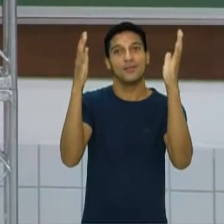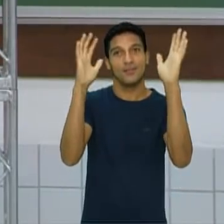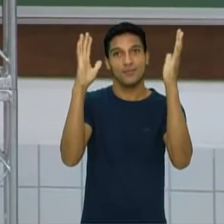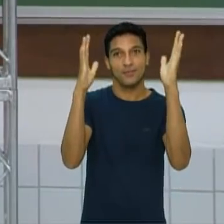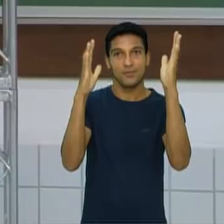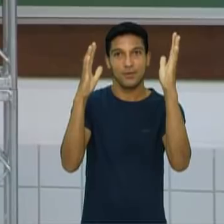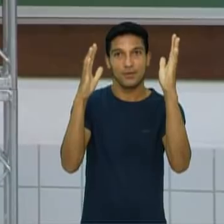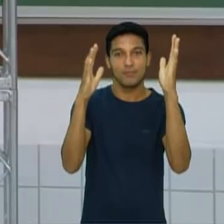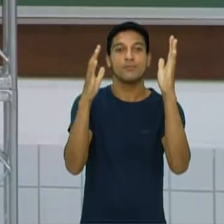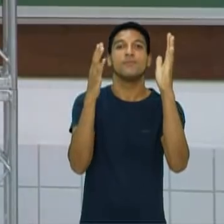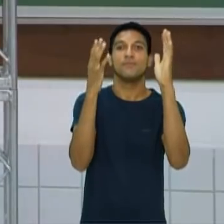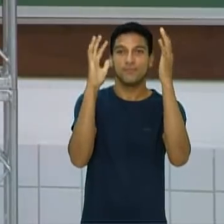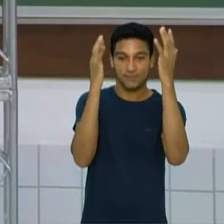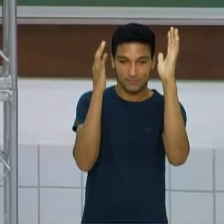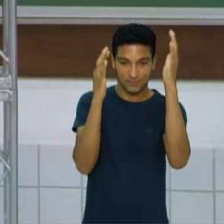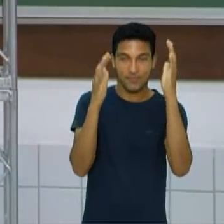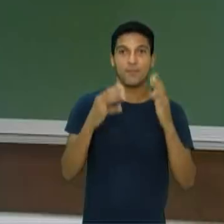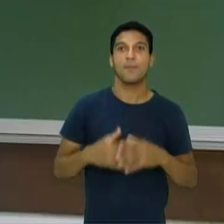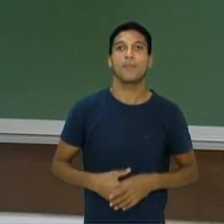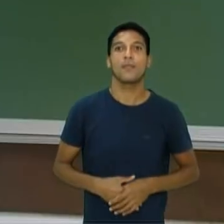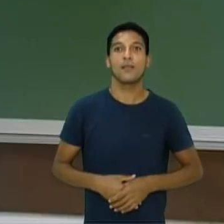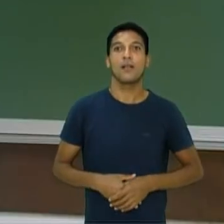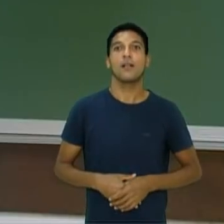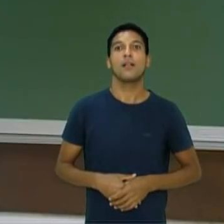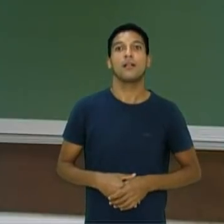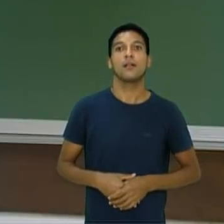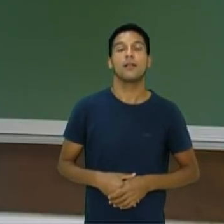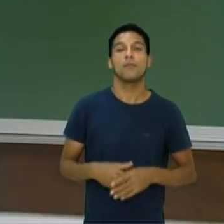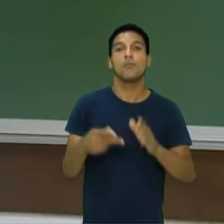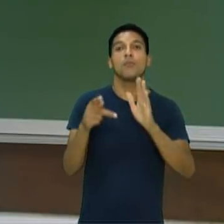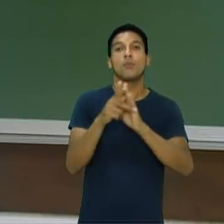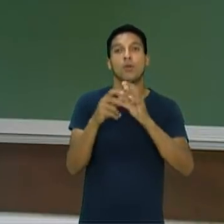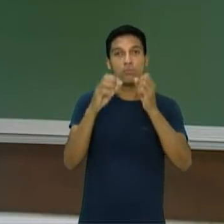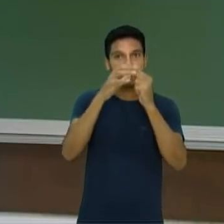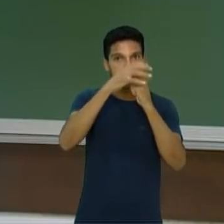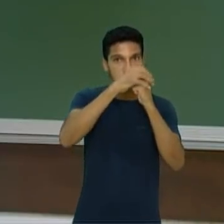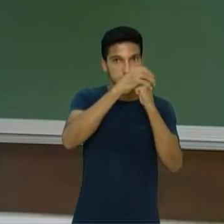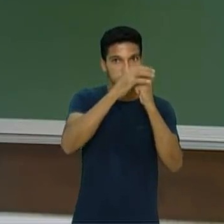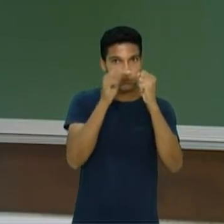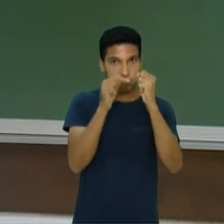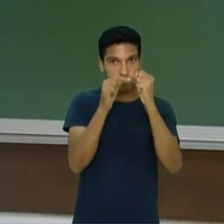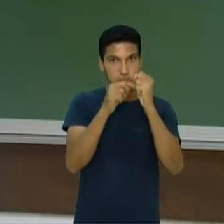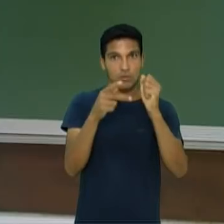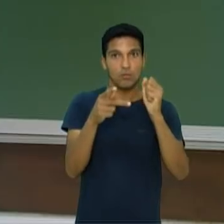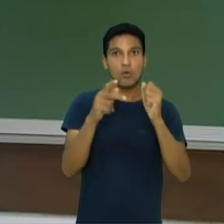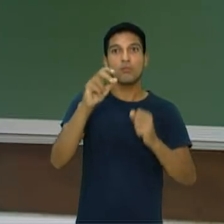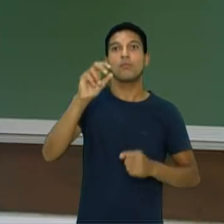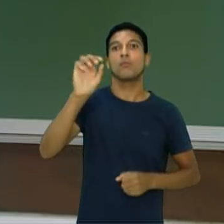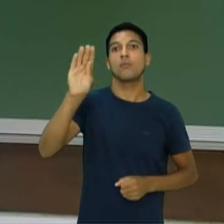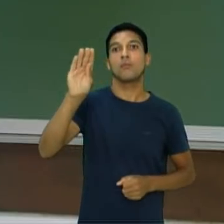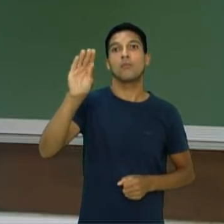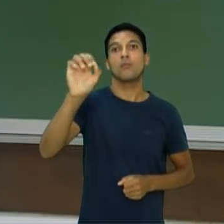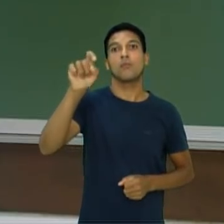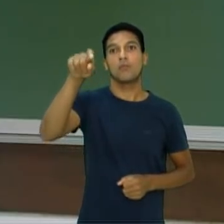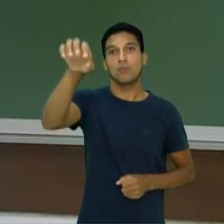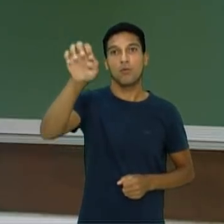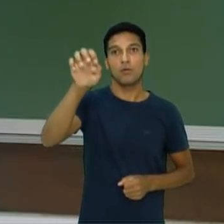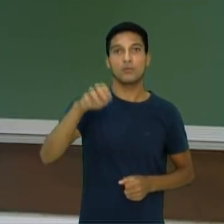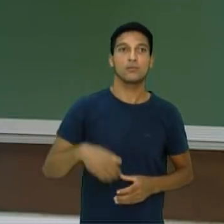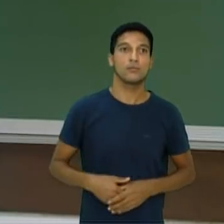Certo? Então, esses são os movimentos básicos aí, né? Do boxe.